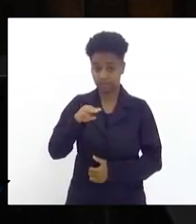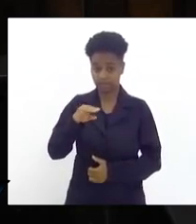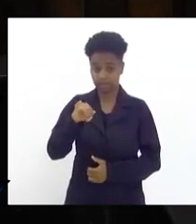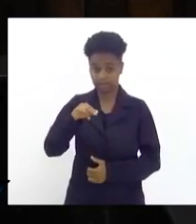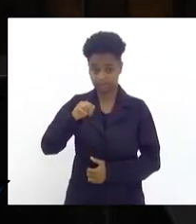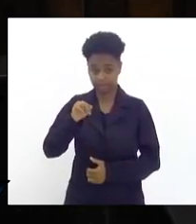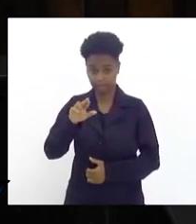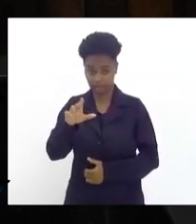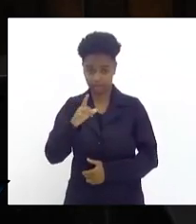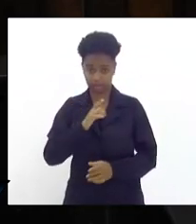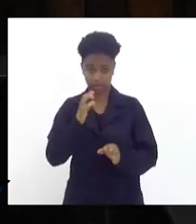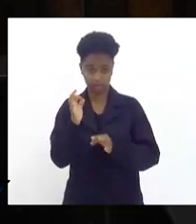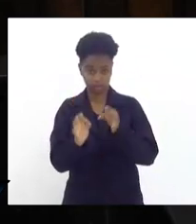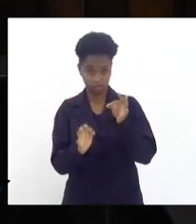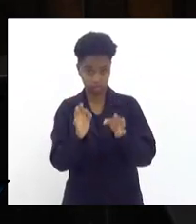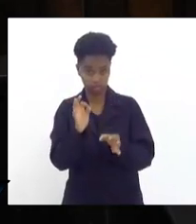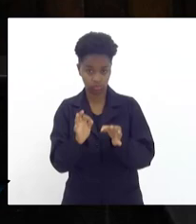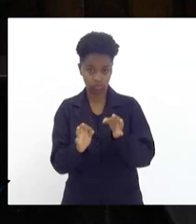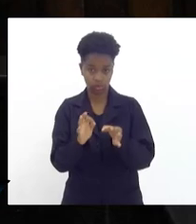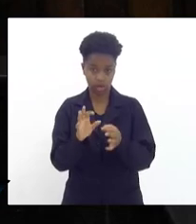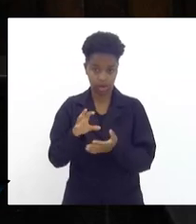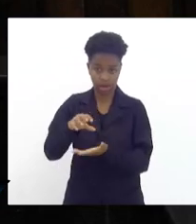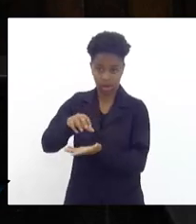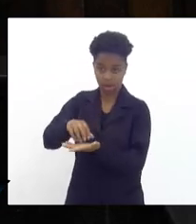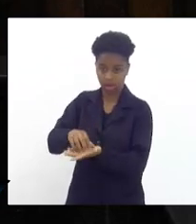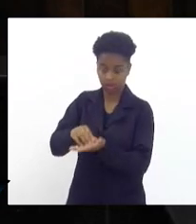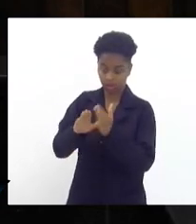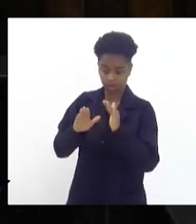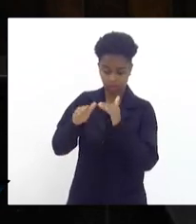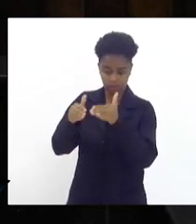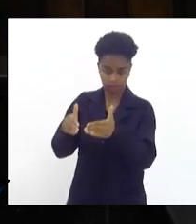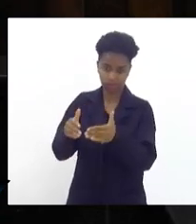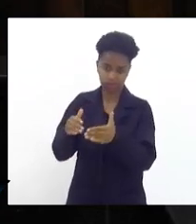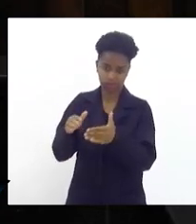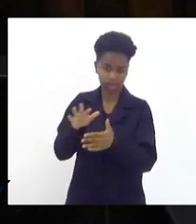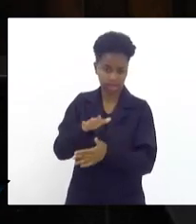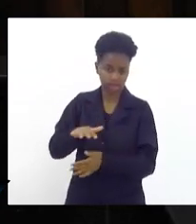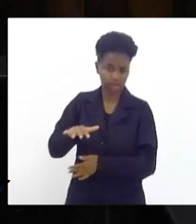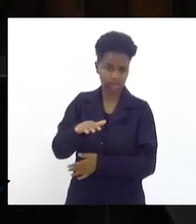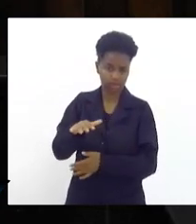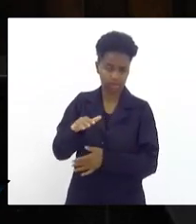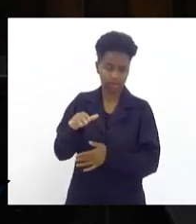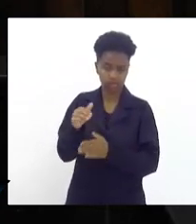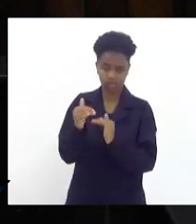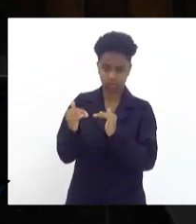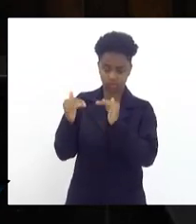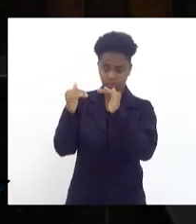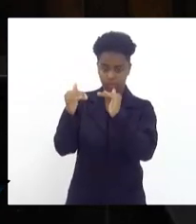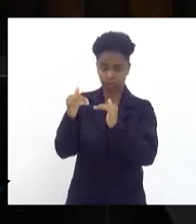julgada pelo órgão especial, pelo órgão pleno do Supremo,